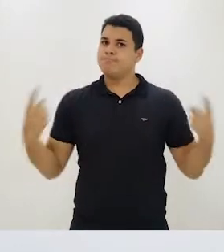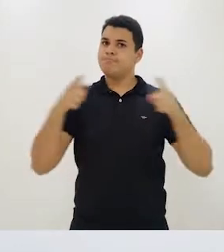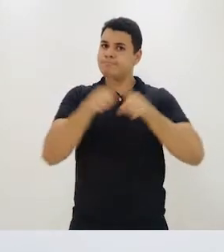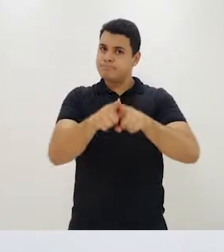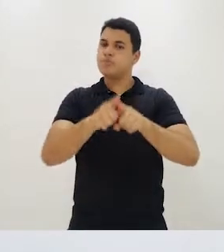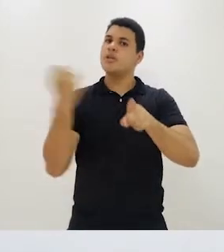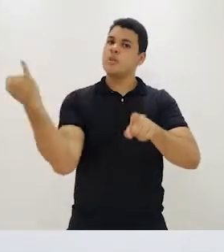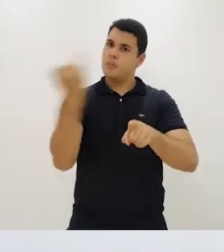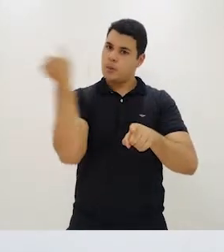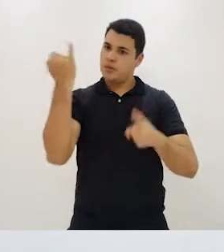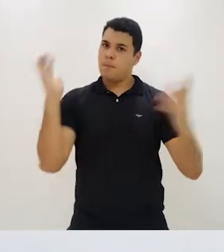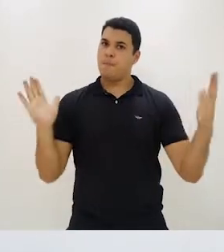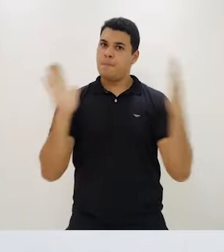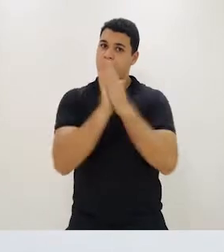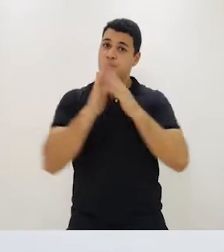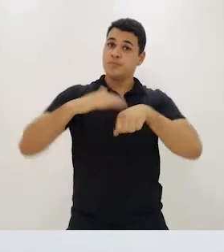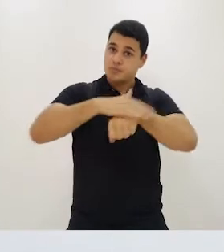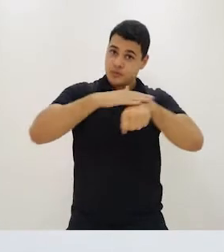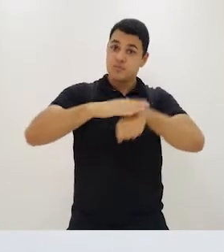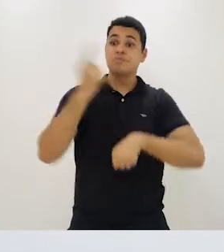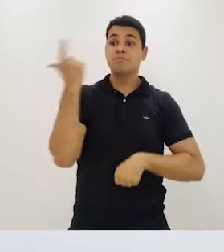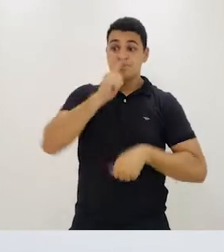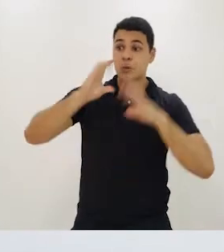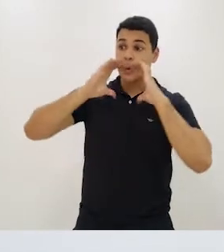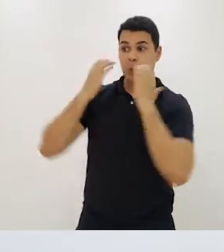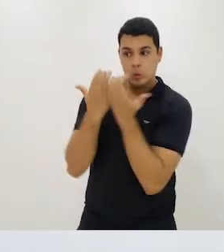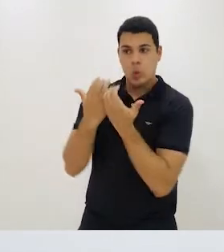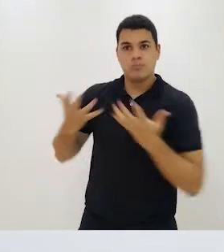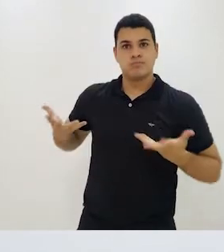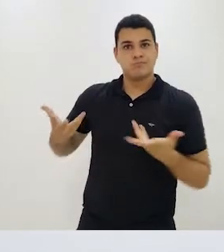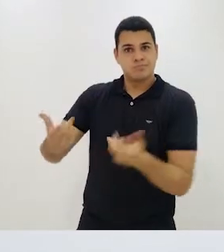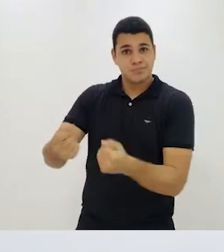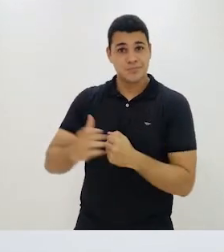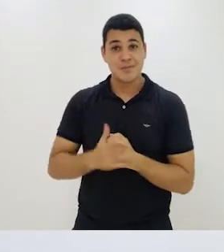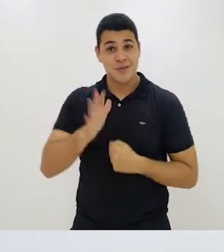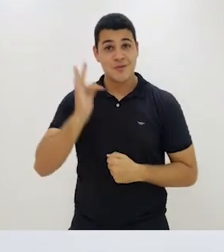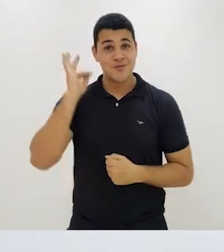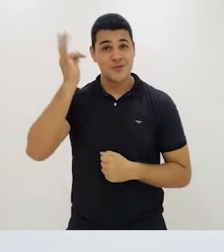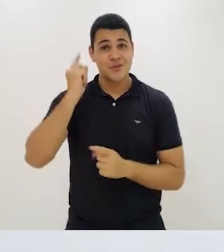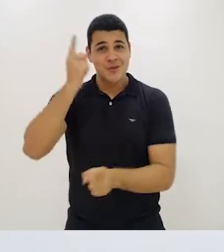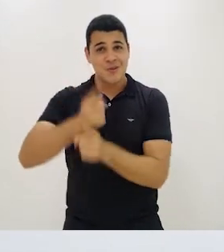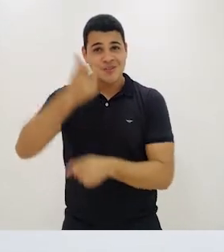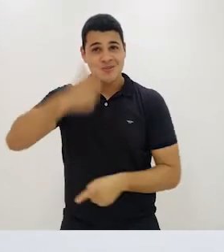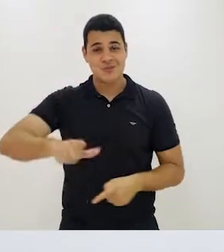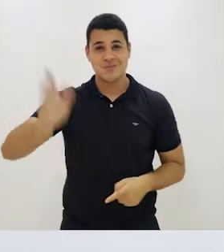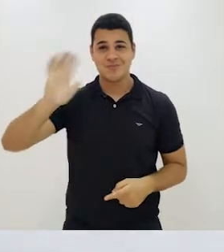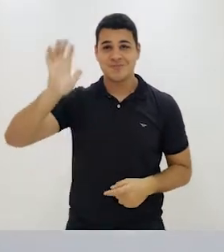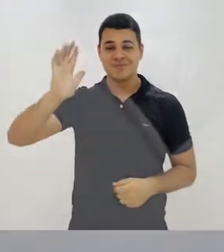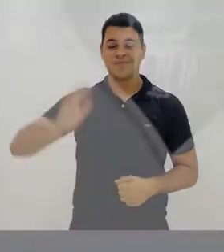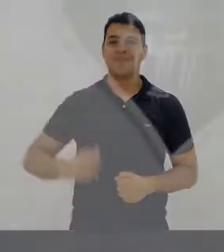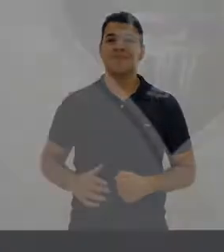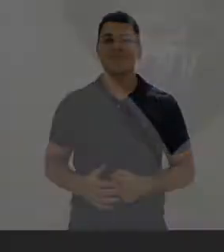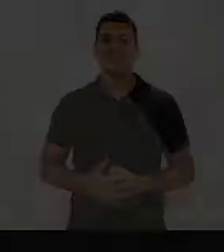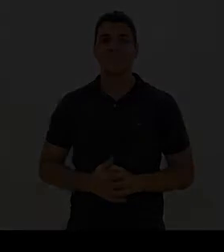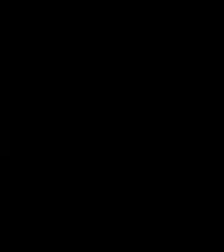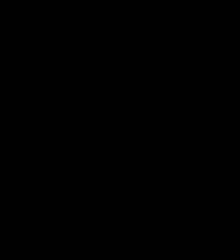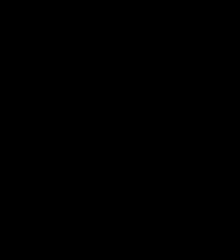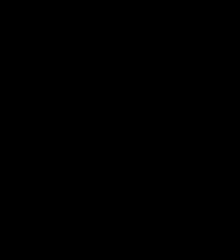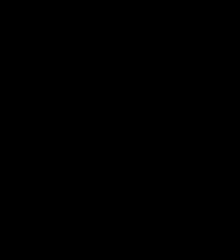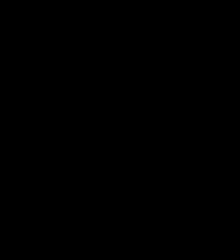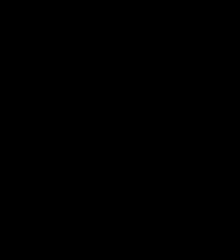acompanhador é fundamental para o sucesso do coro infantil. Até o próximo vídeo.